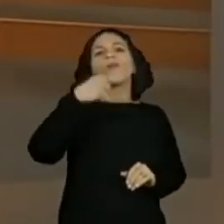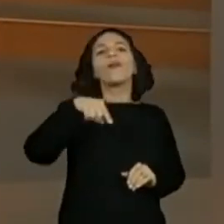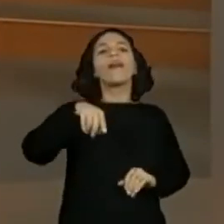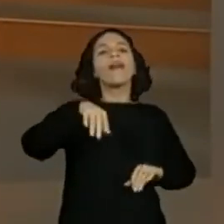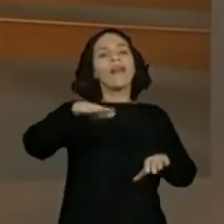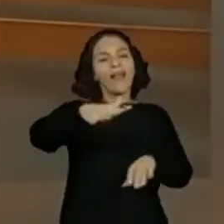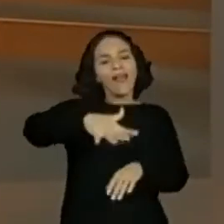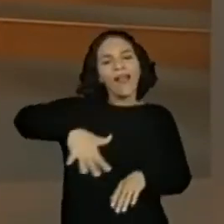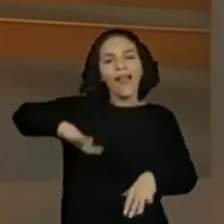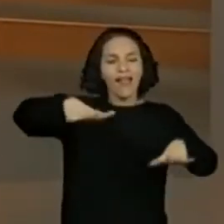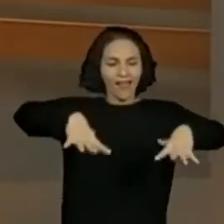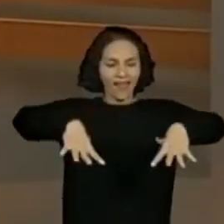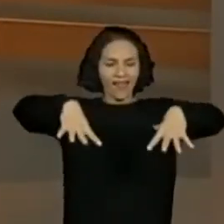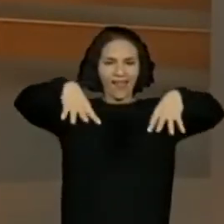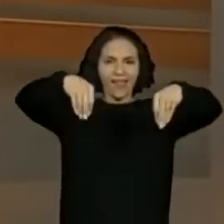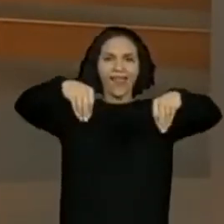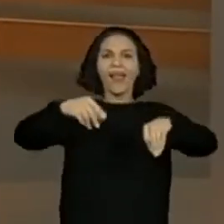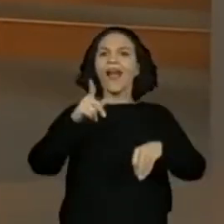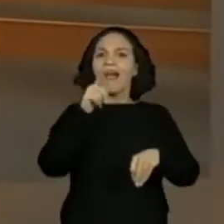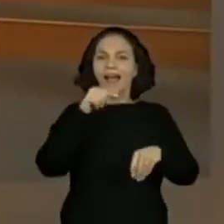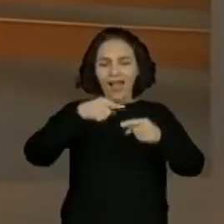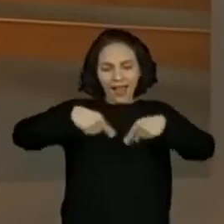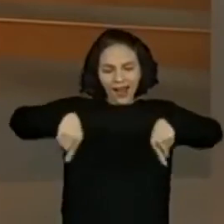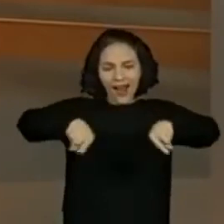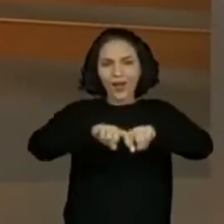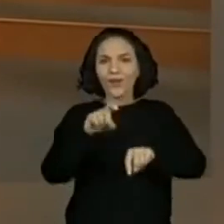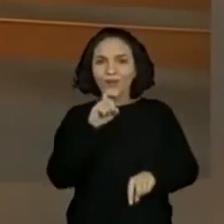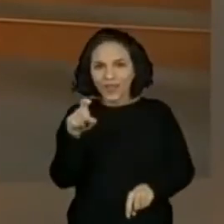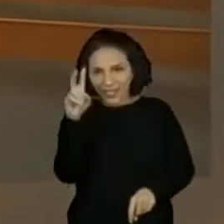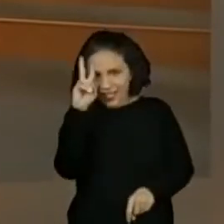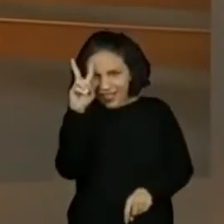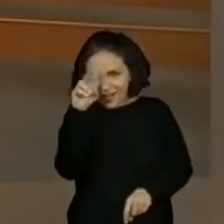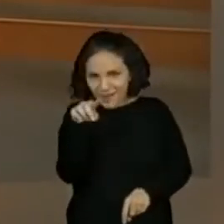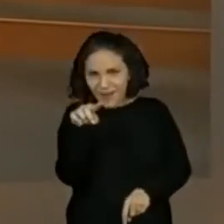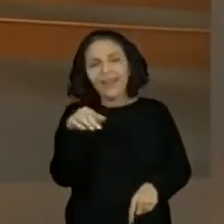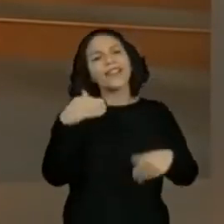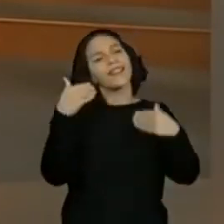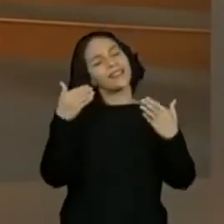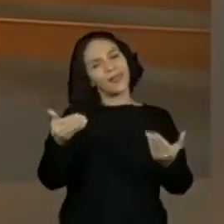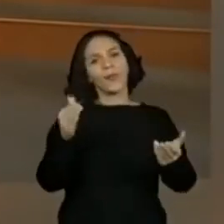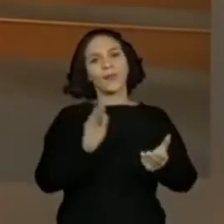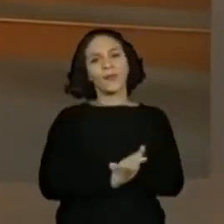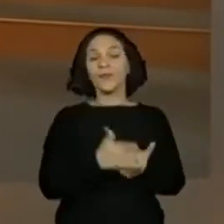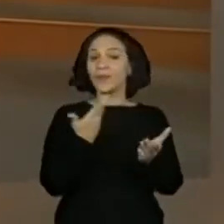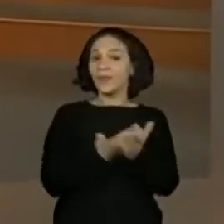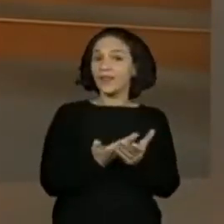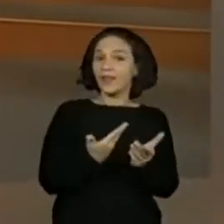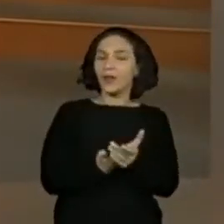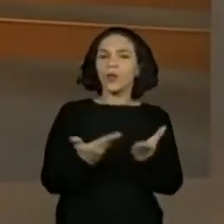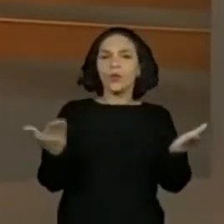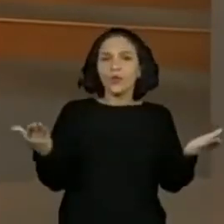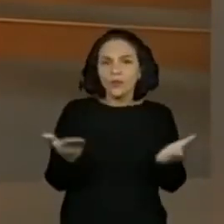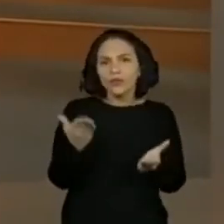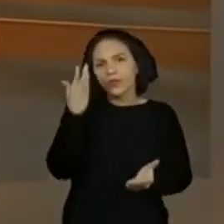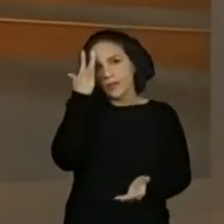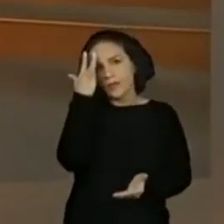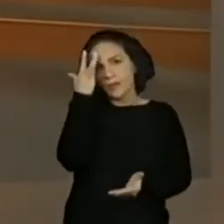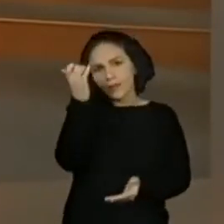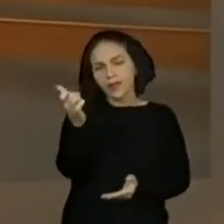Pois é ele que vai ser nosso material de trabalho. Então, qual é o objetivo das nossas aulas de hoje e de amanhã?